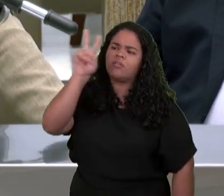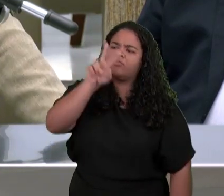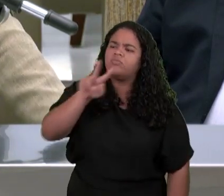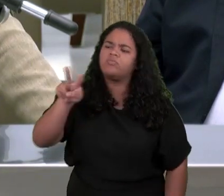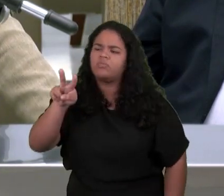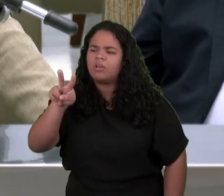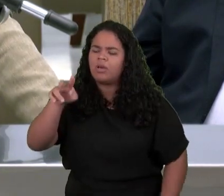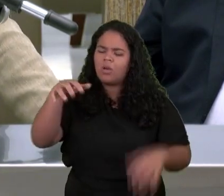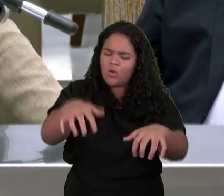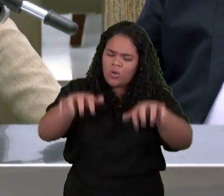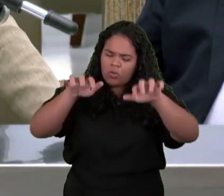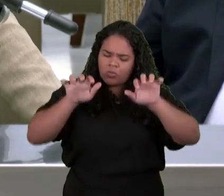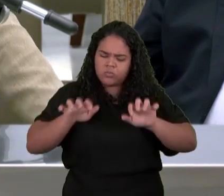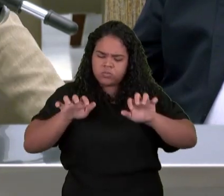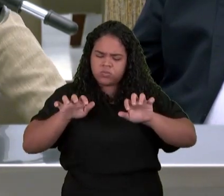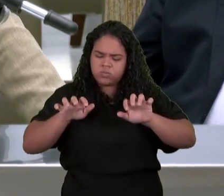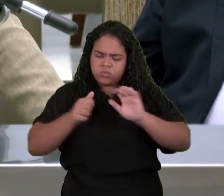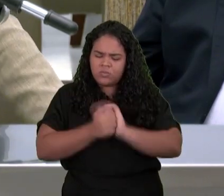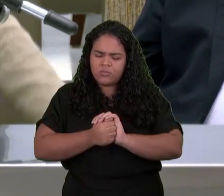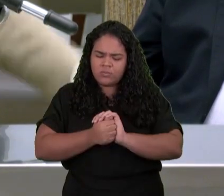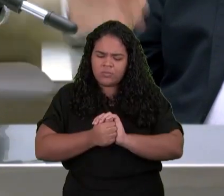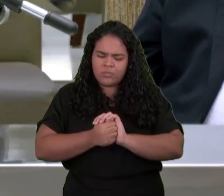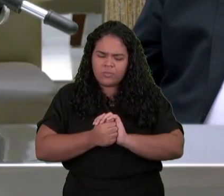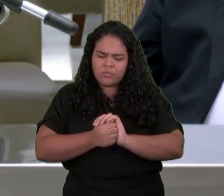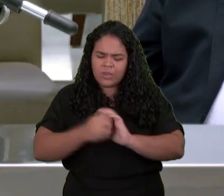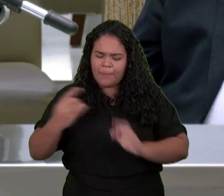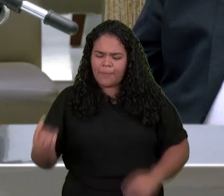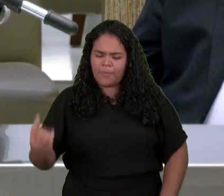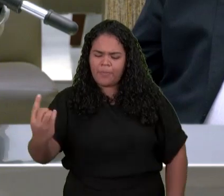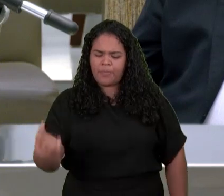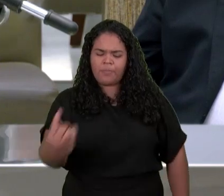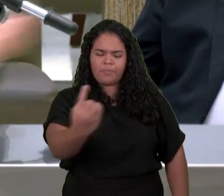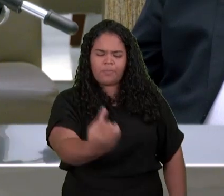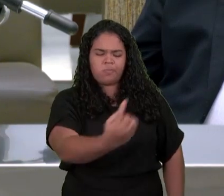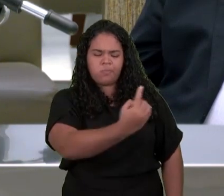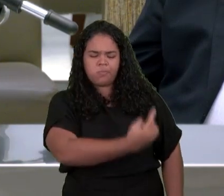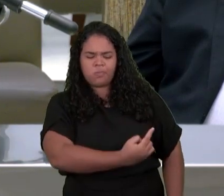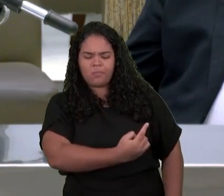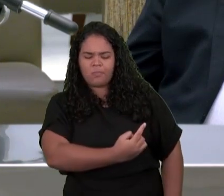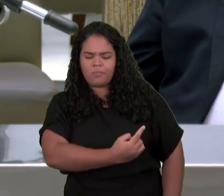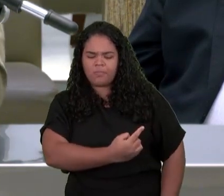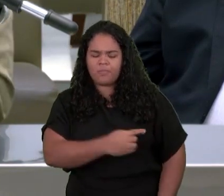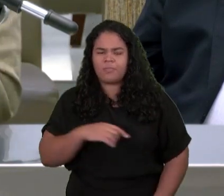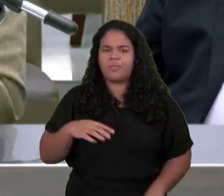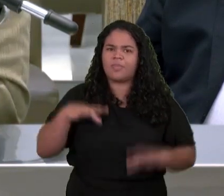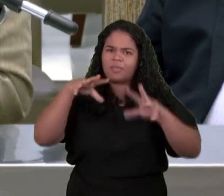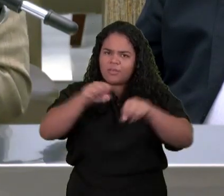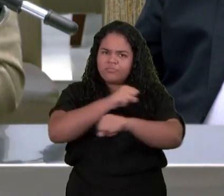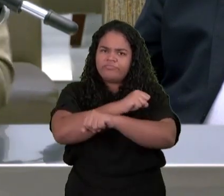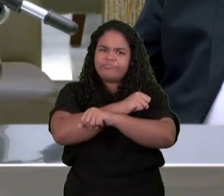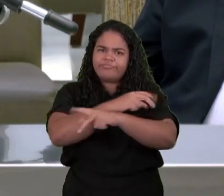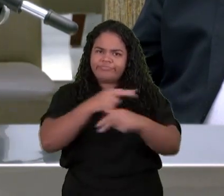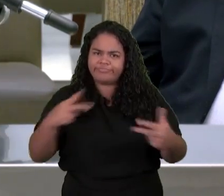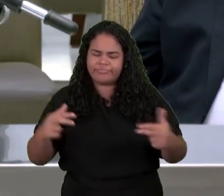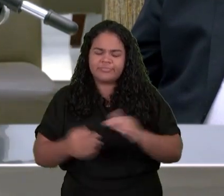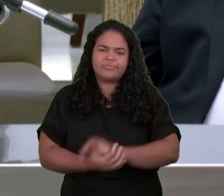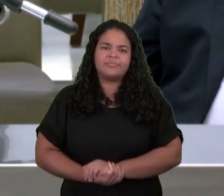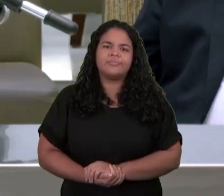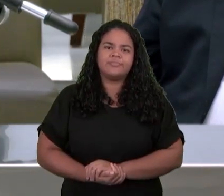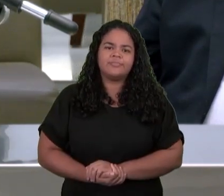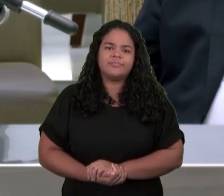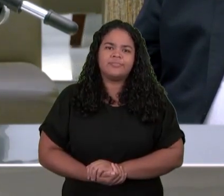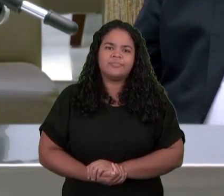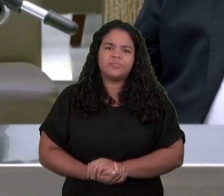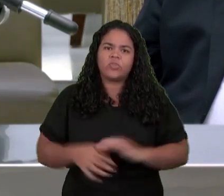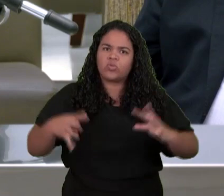Queridos Irmãos São figuras João Ele descreve Essas criaturas Assim como O